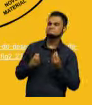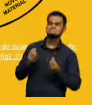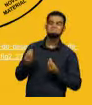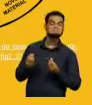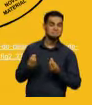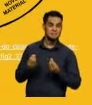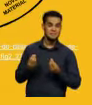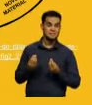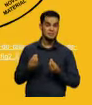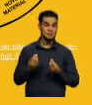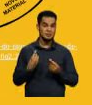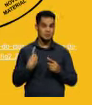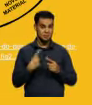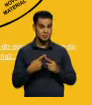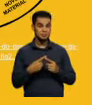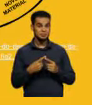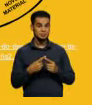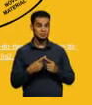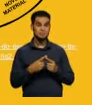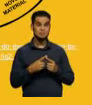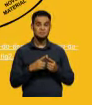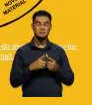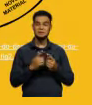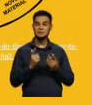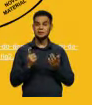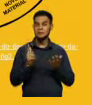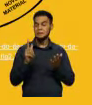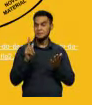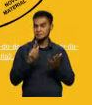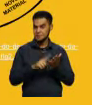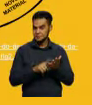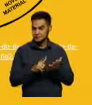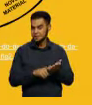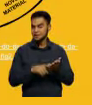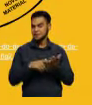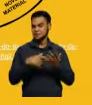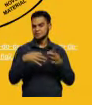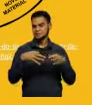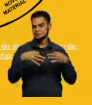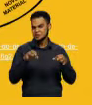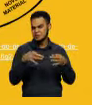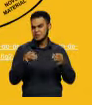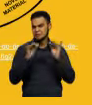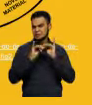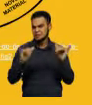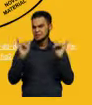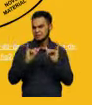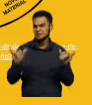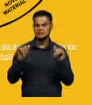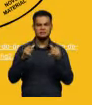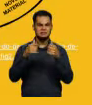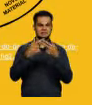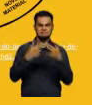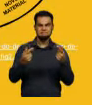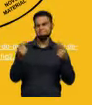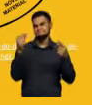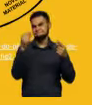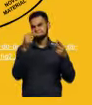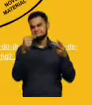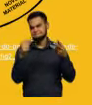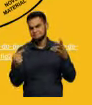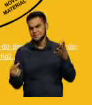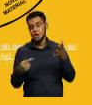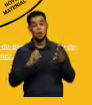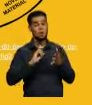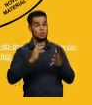panfleto, folheto, propagandas e outros gêneros